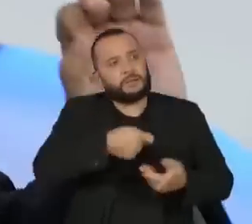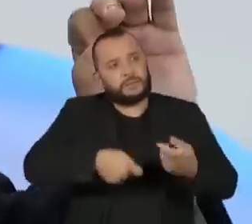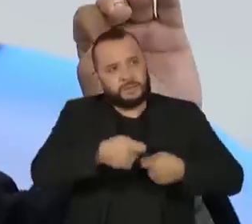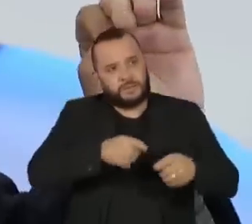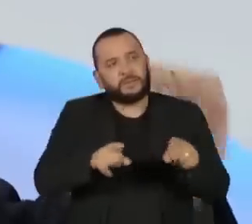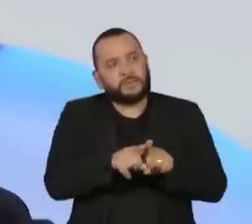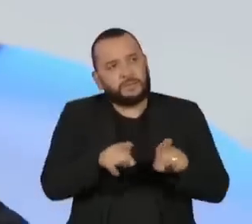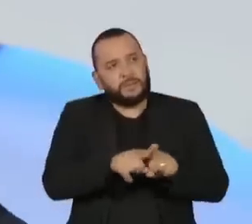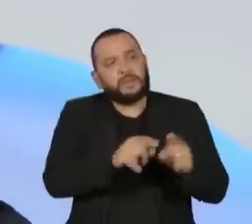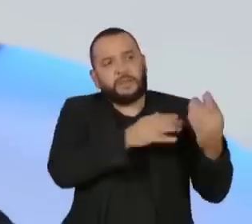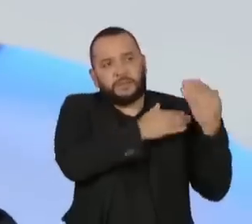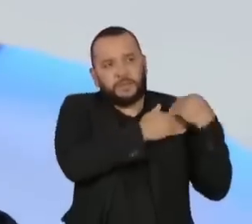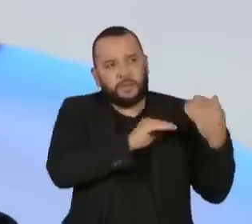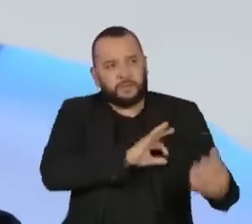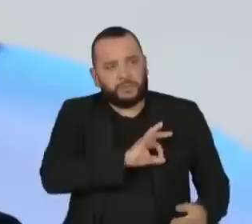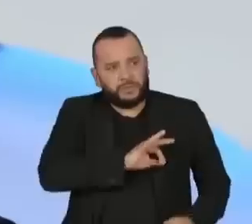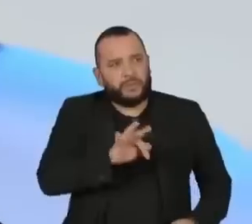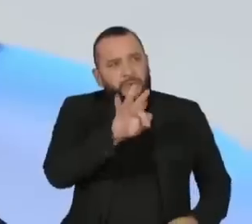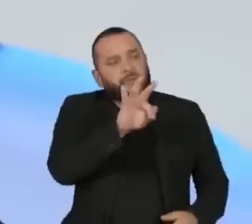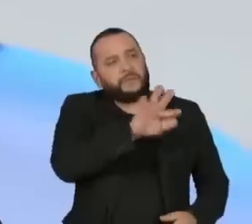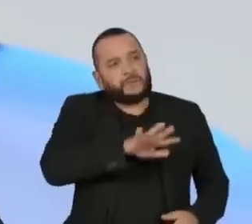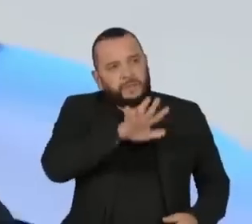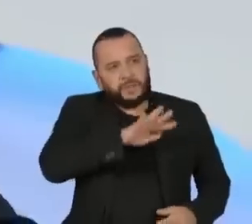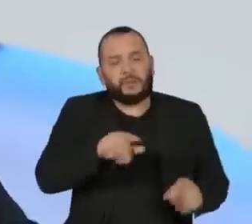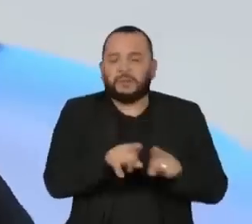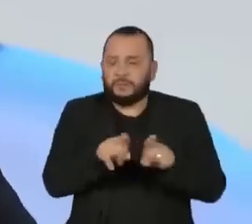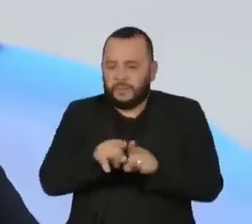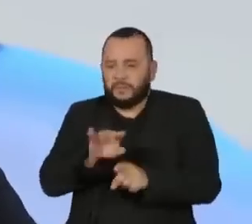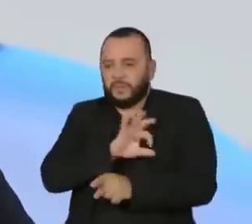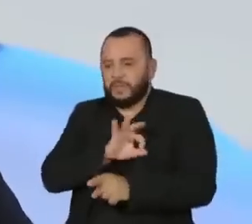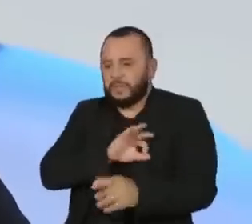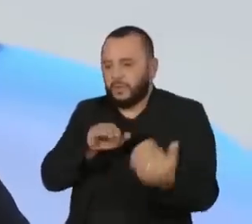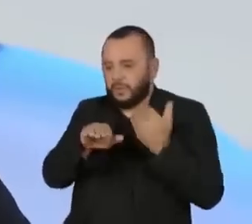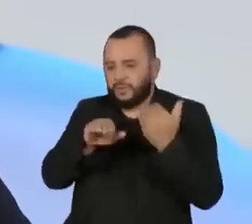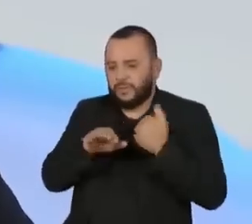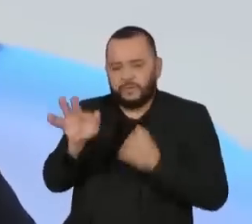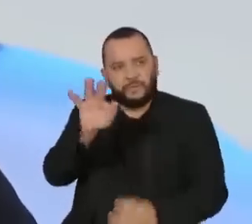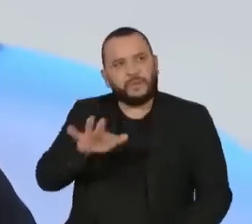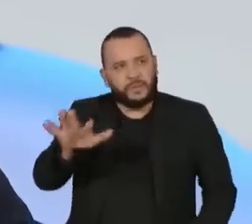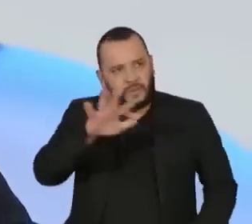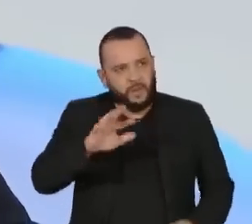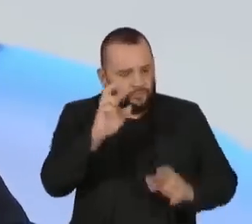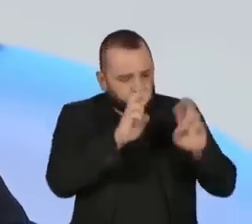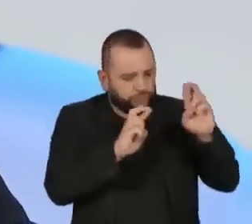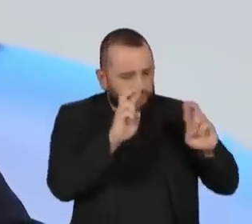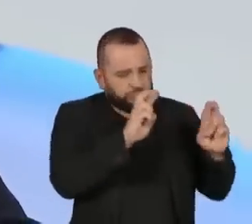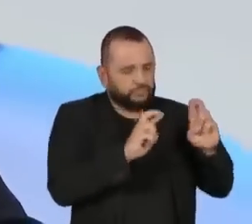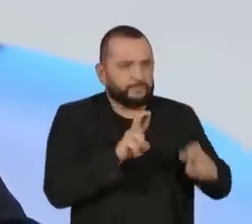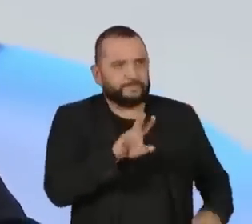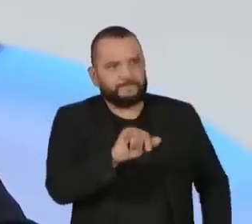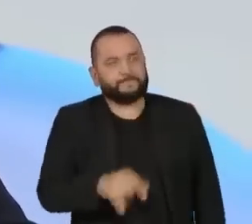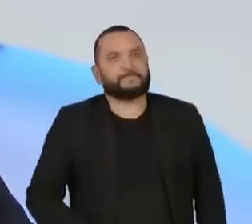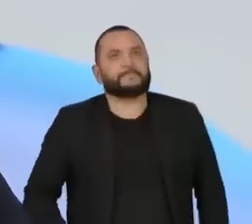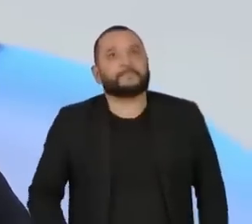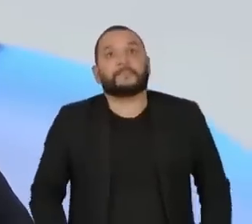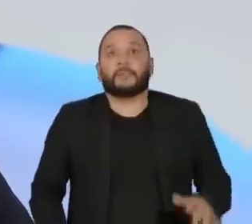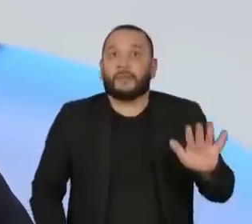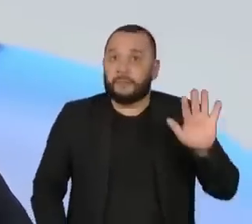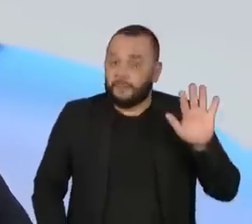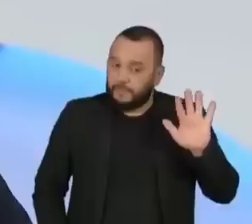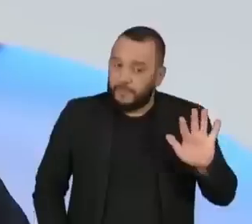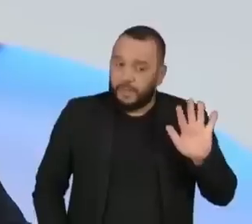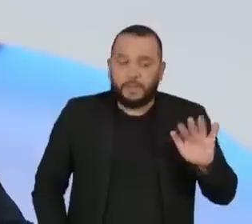cabe à Polícia Federal. E a própria, obviamente, Polícia Rodoviária Federal, na sua corrigidoria. Agora, há também uma dimensão